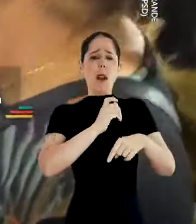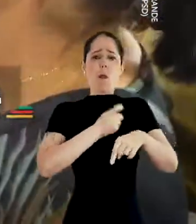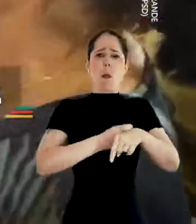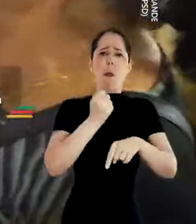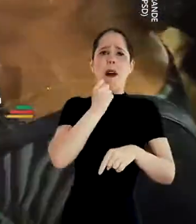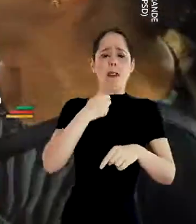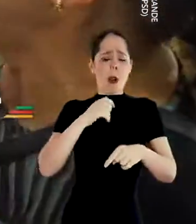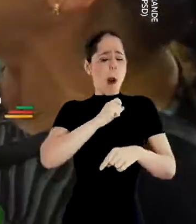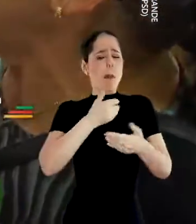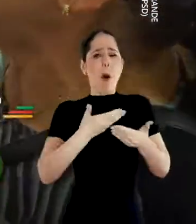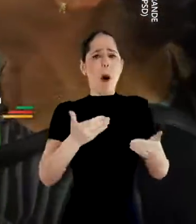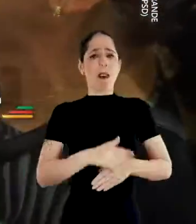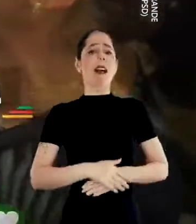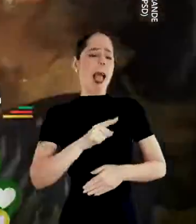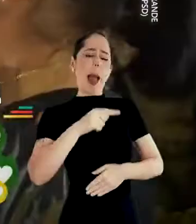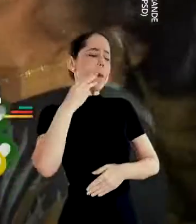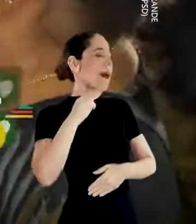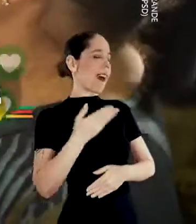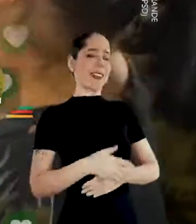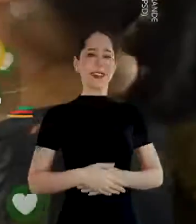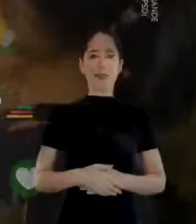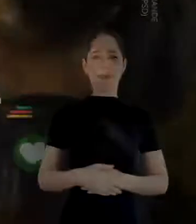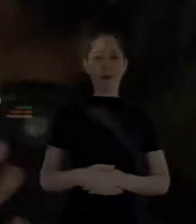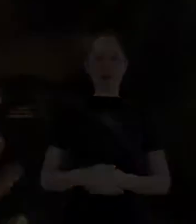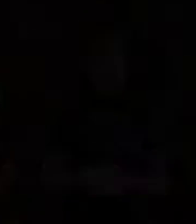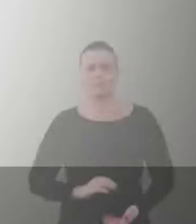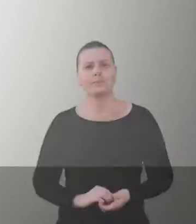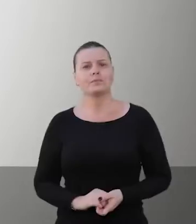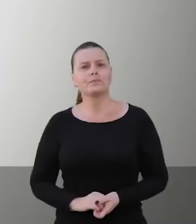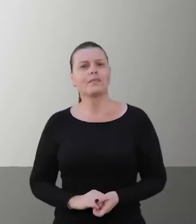pedra. Estou aqui cheio de amor. Não, não, de mel. É,